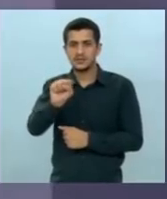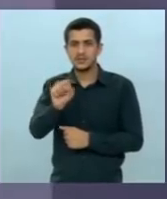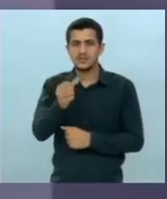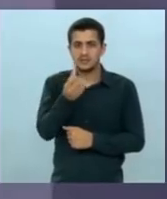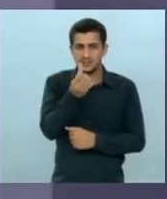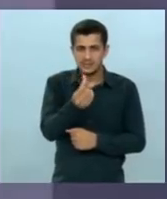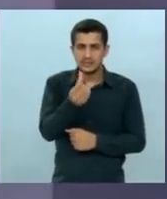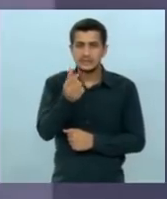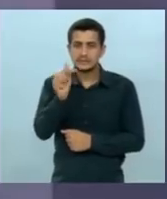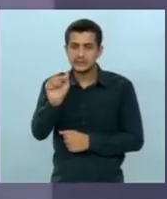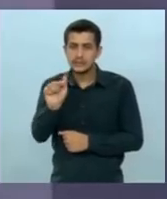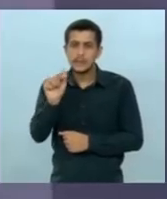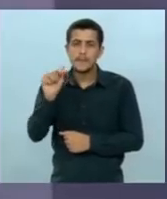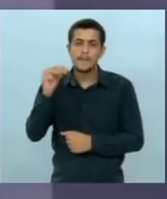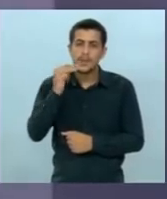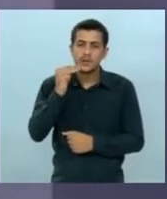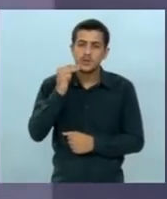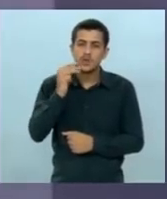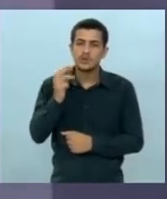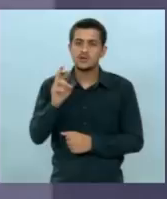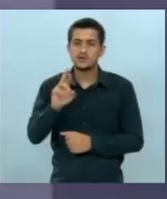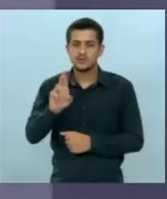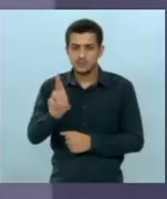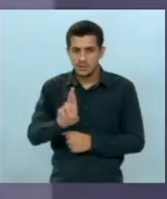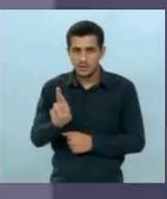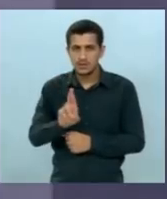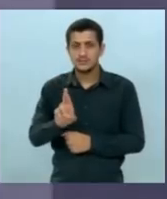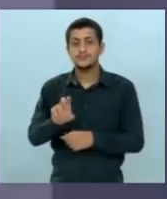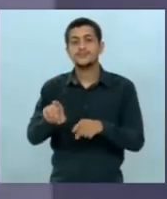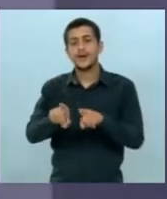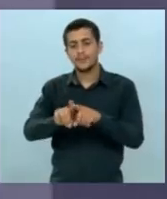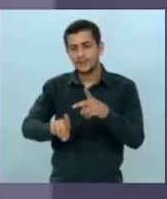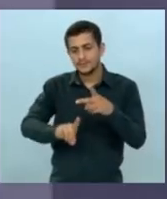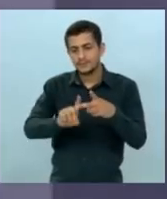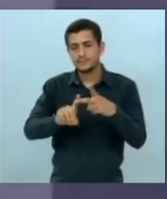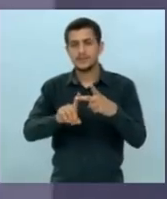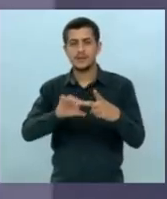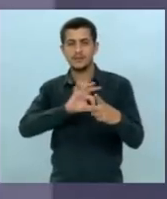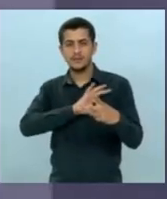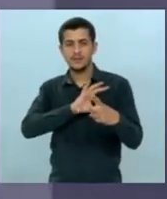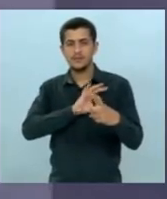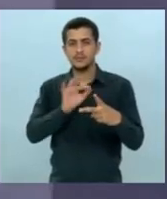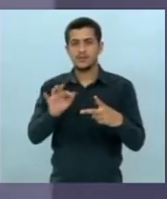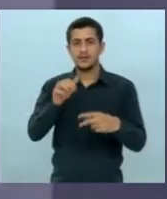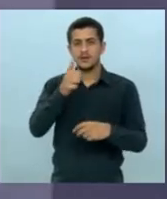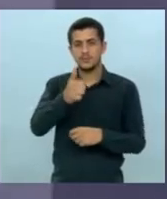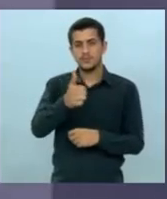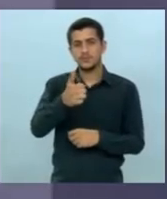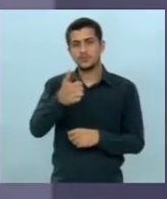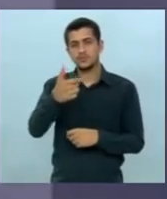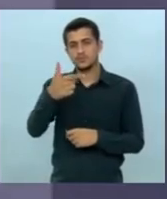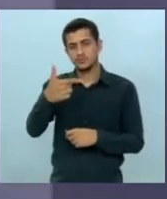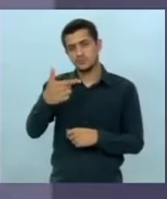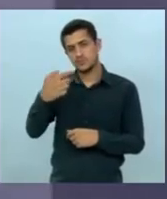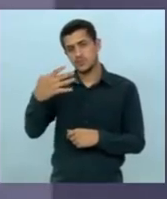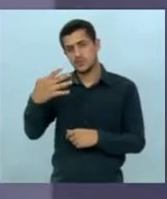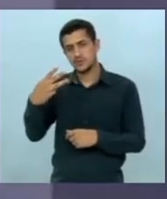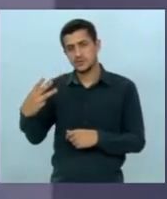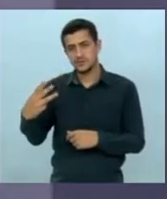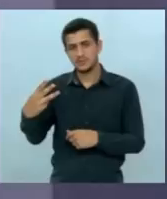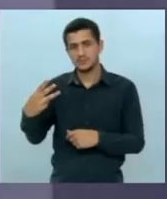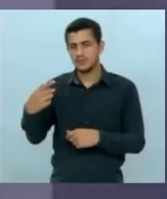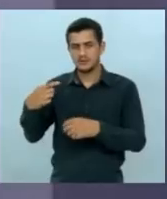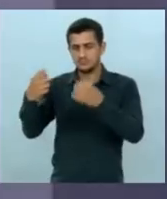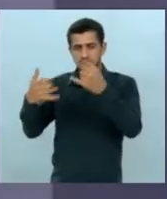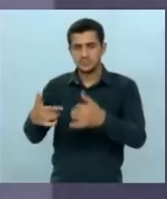267 milhões e você responde ainda a um outro inquérito policial é o 1243 eu não vou tocar no